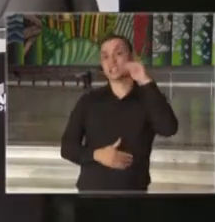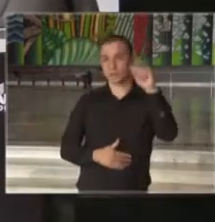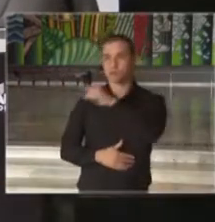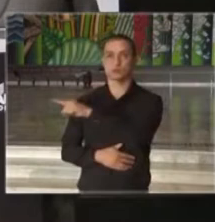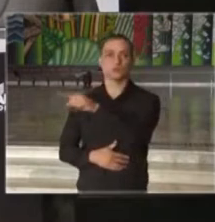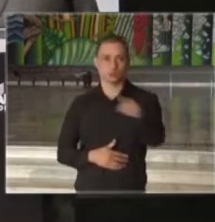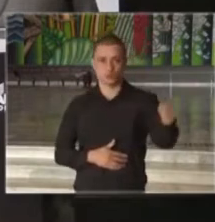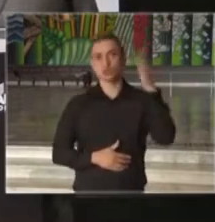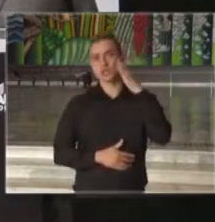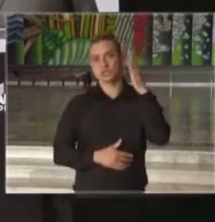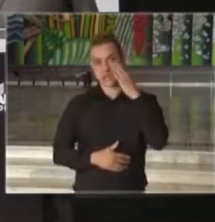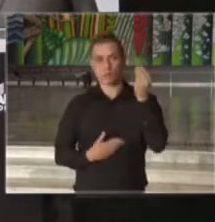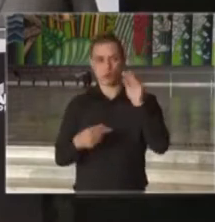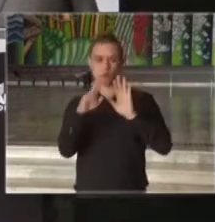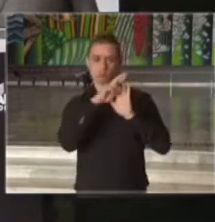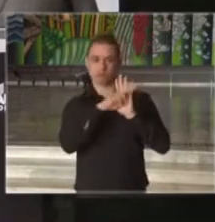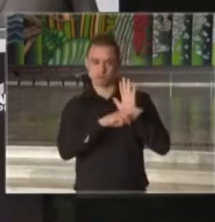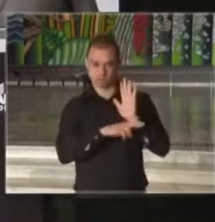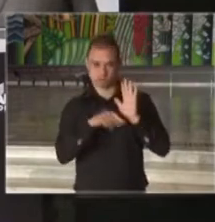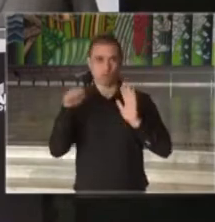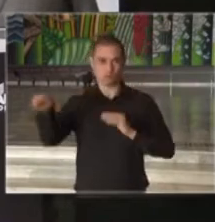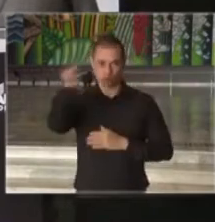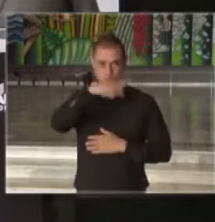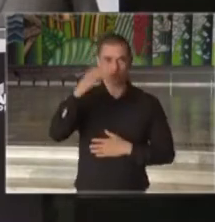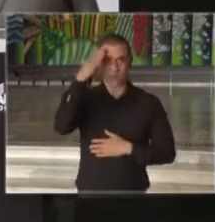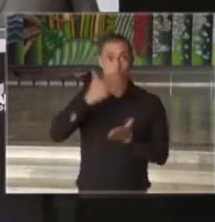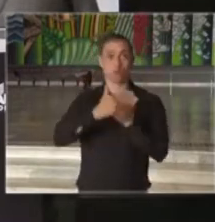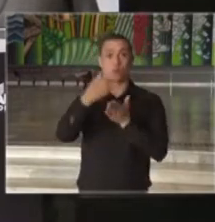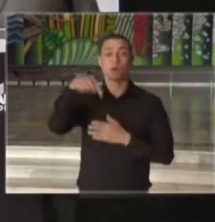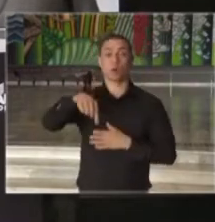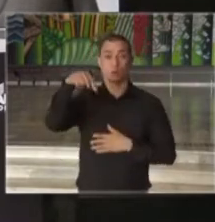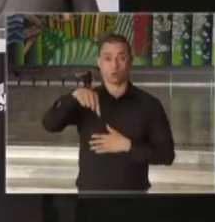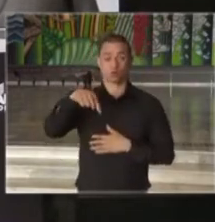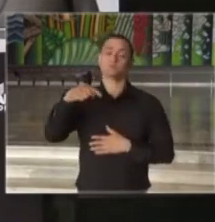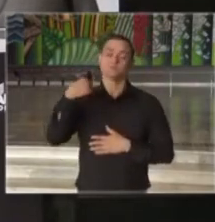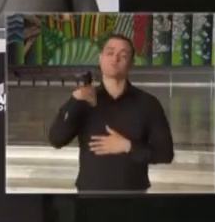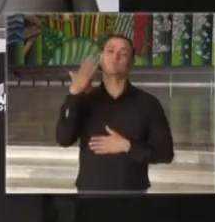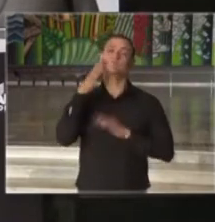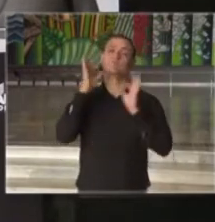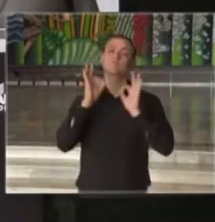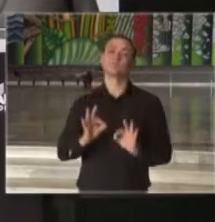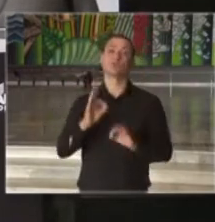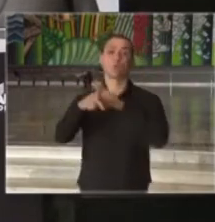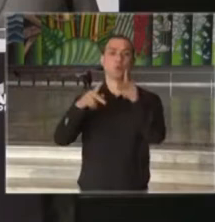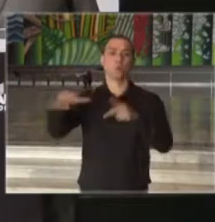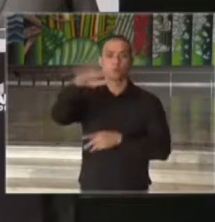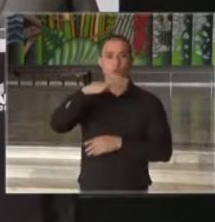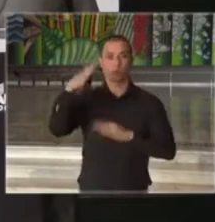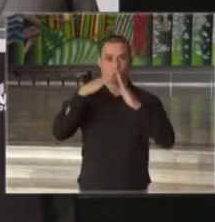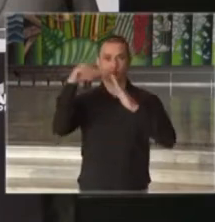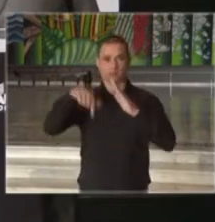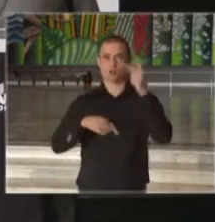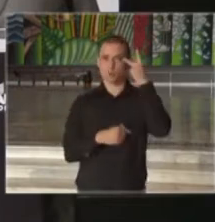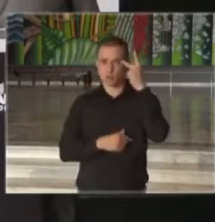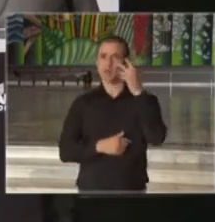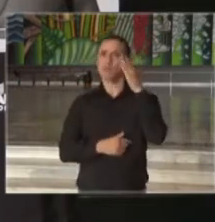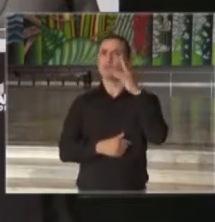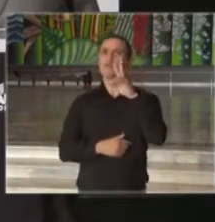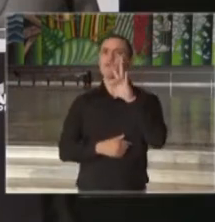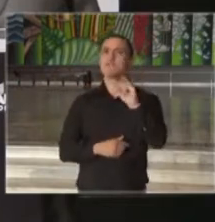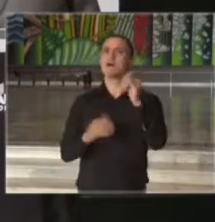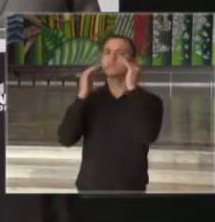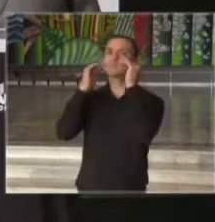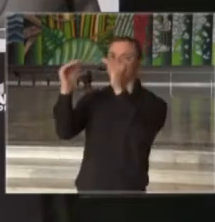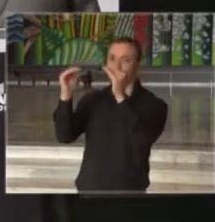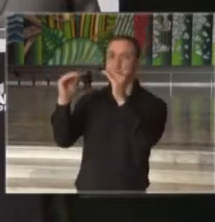os aspectos que correspondem a esta quarentena. E eu tenho certeza de que a população de São Paulo saberá respeitar